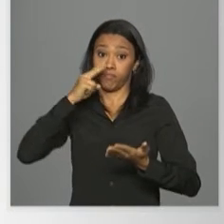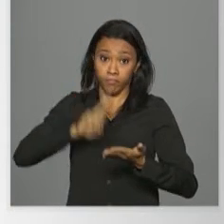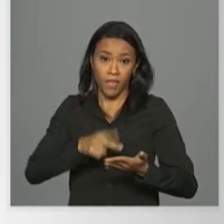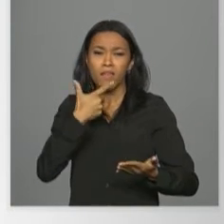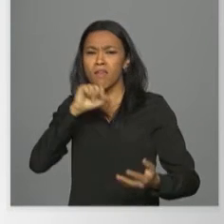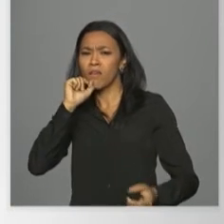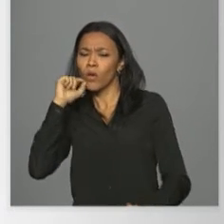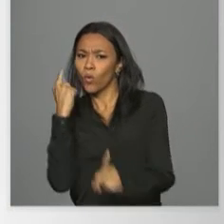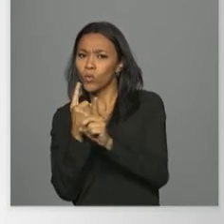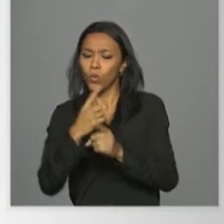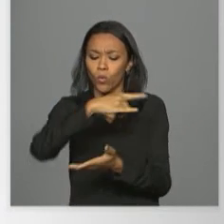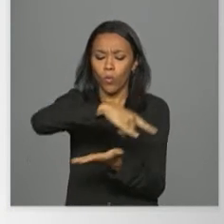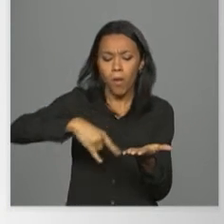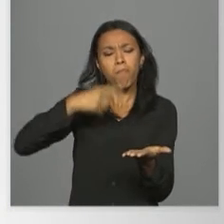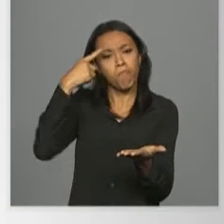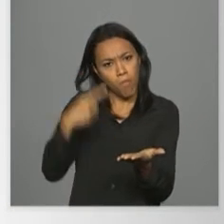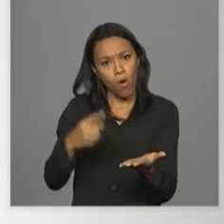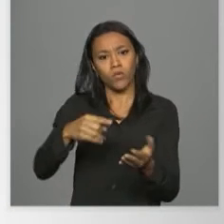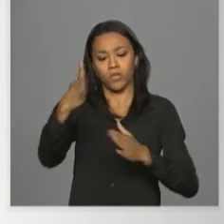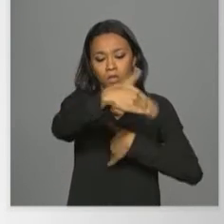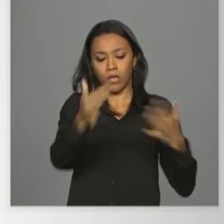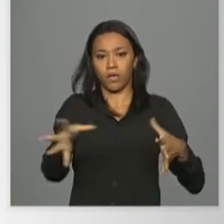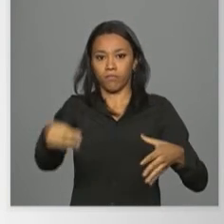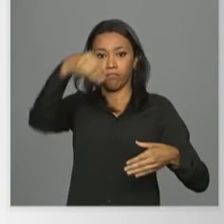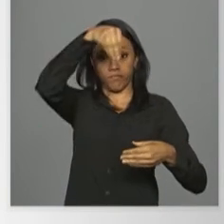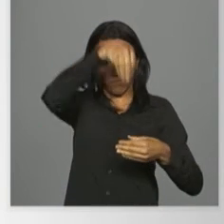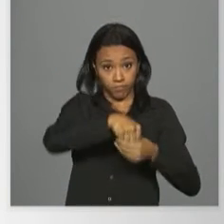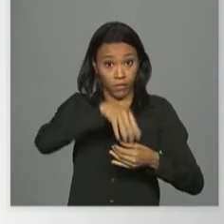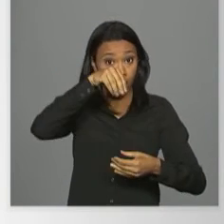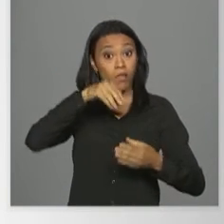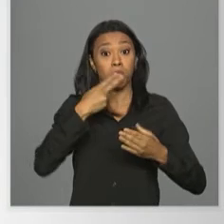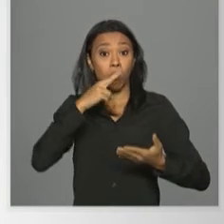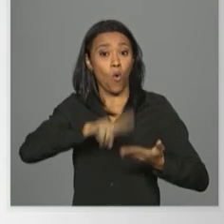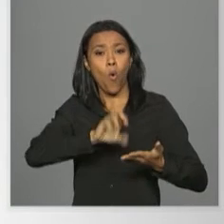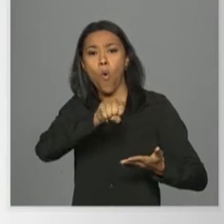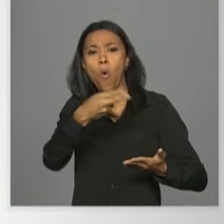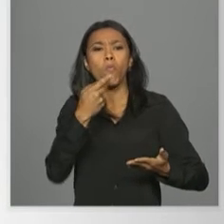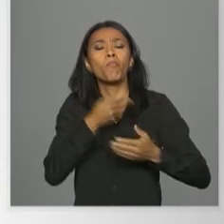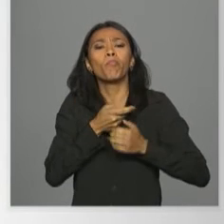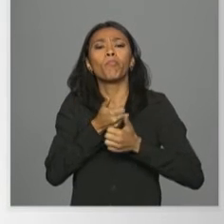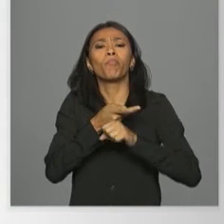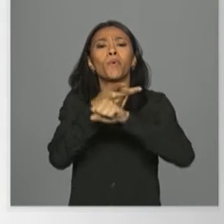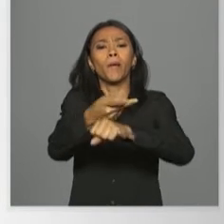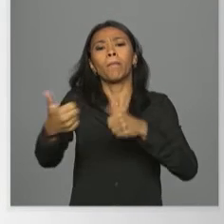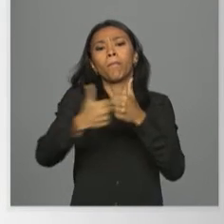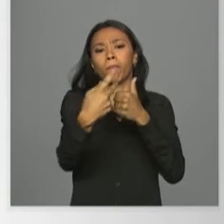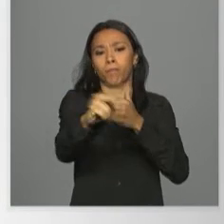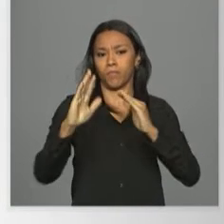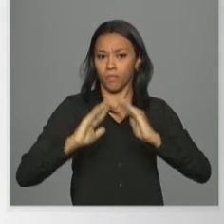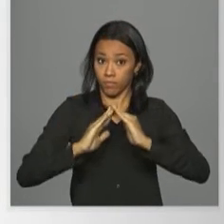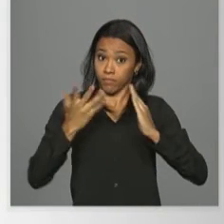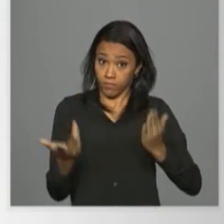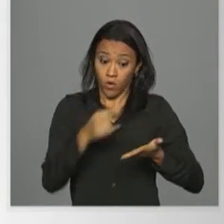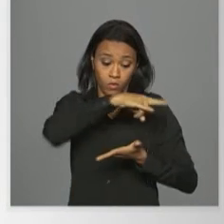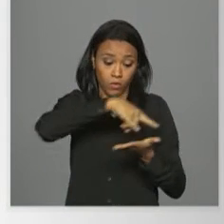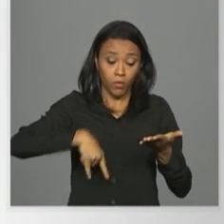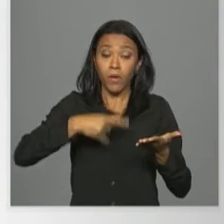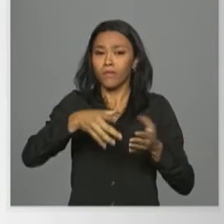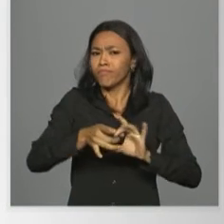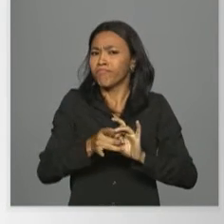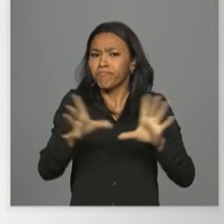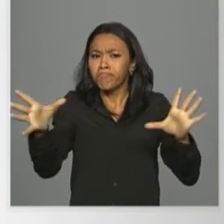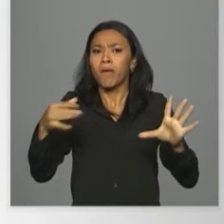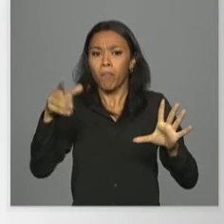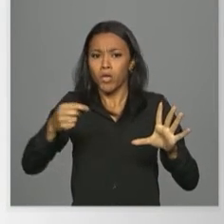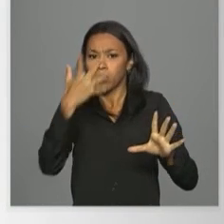Quem achou algum documento pode depositar em caixas de coleta ou entregar na agência mais próxima. Os documentos ficam à disposição